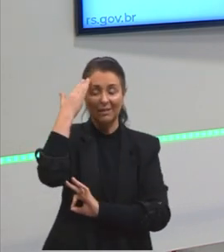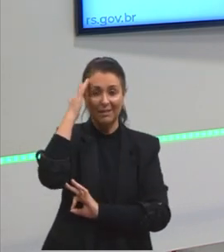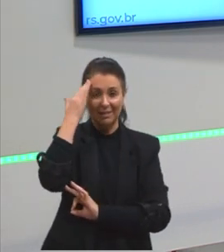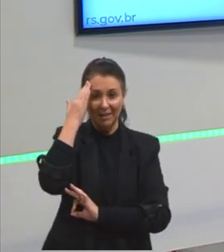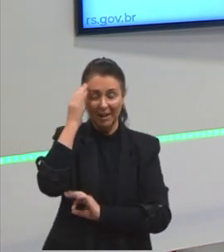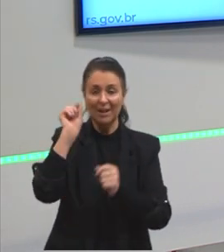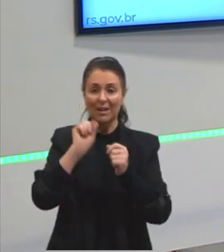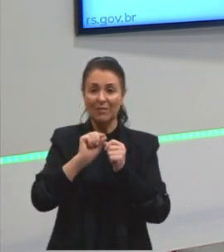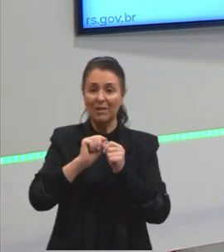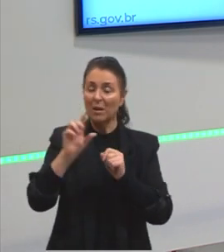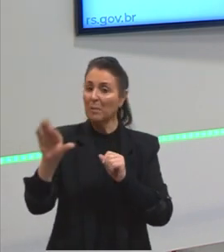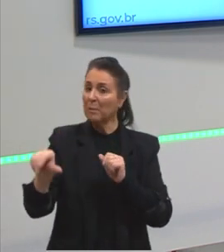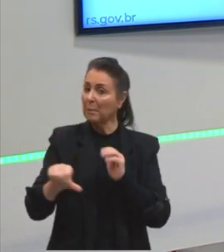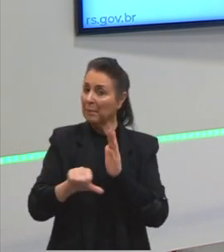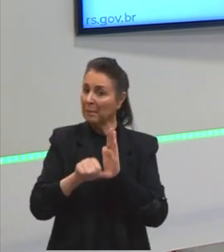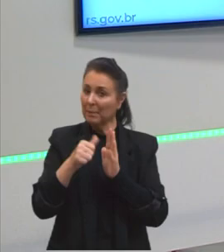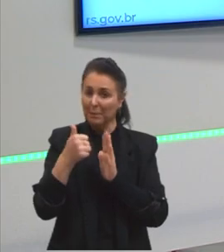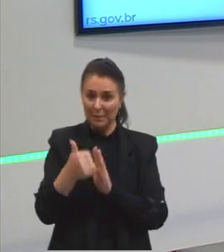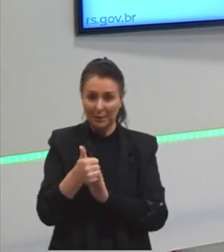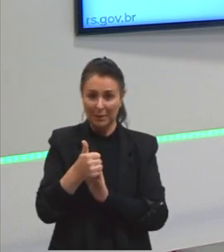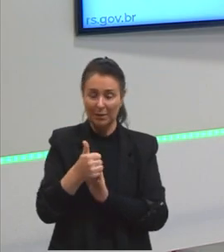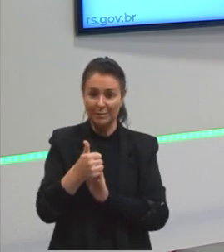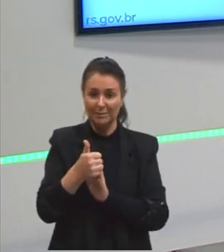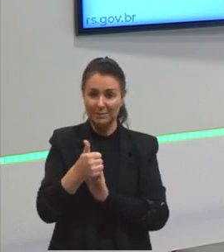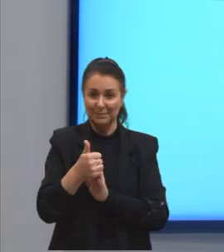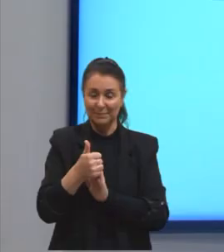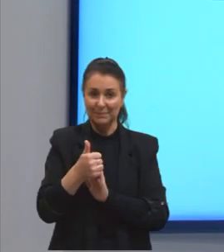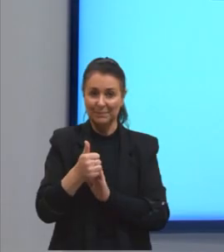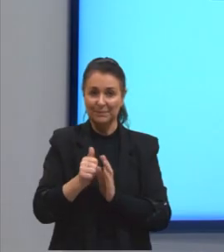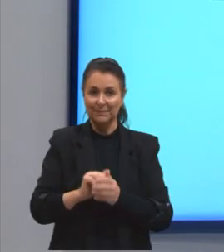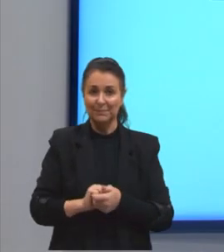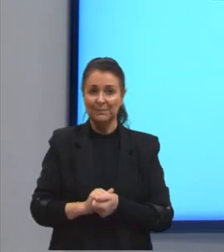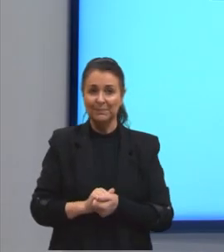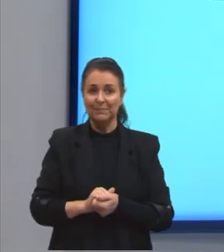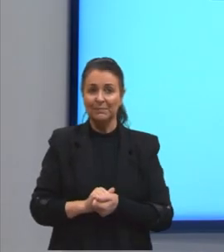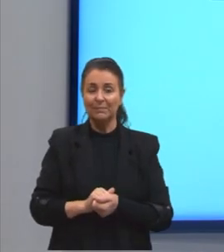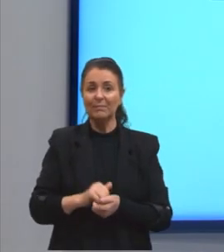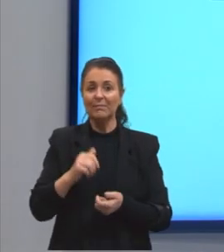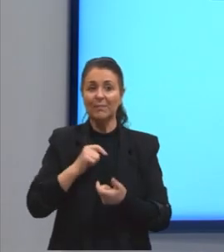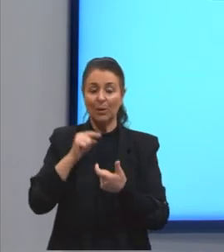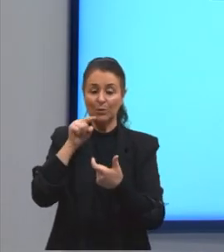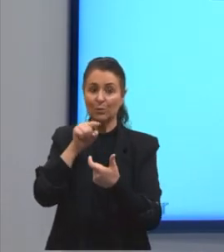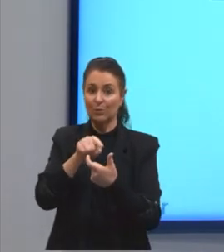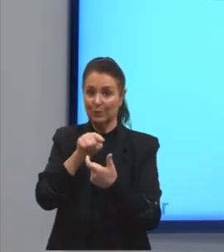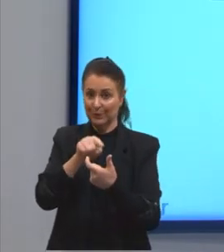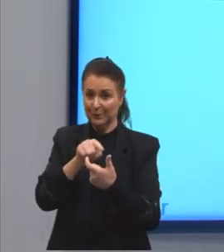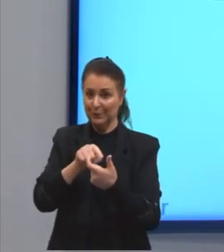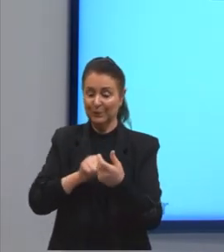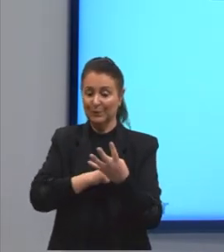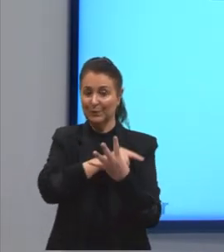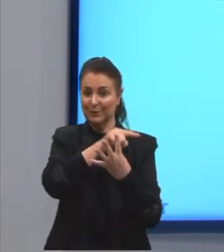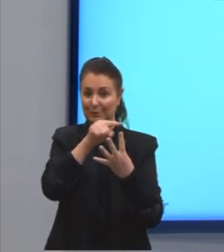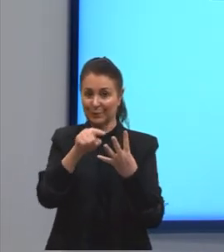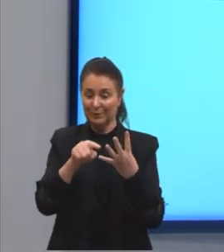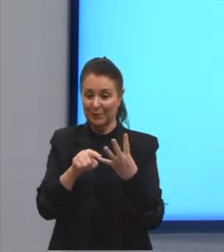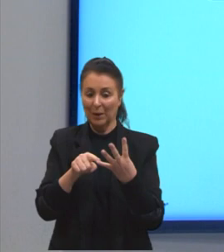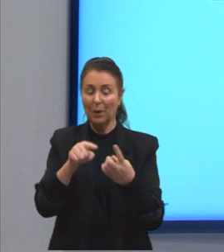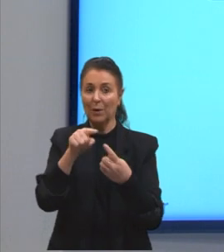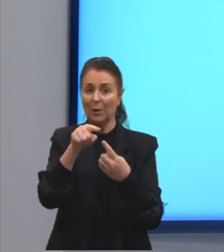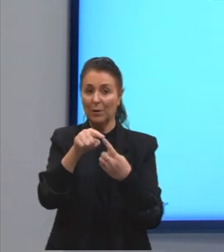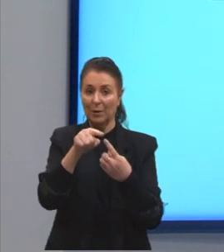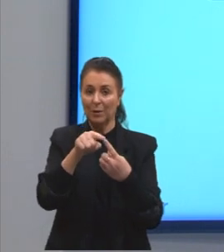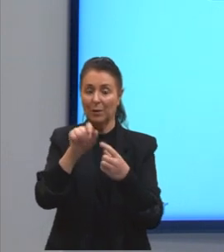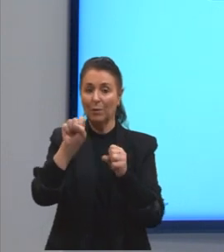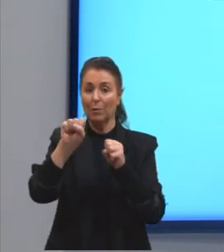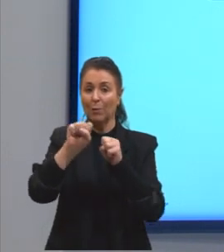Então, gente fecha eles e fala um pouquinho sobre ela. Nossos quatro termos acessórios. A gente tem ali